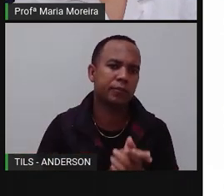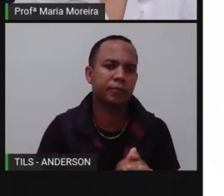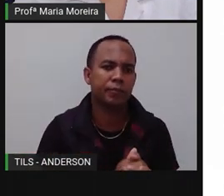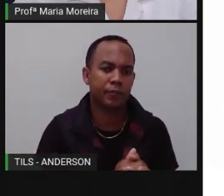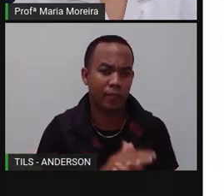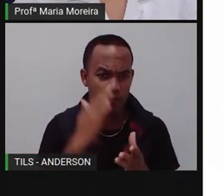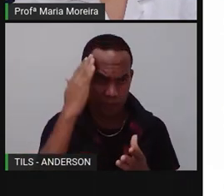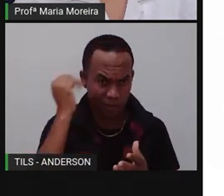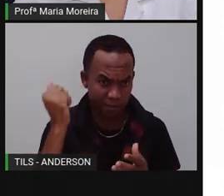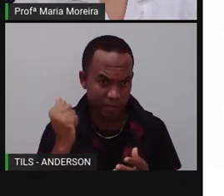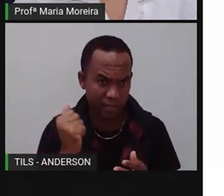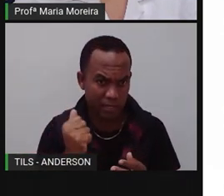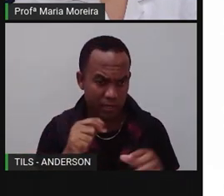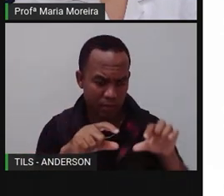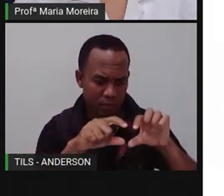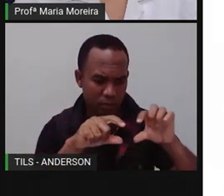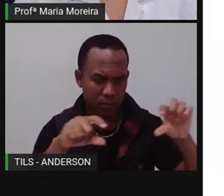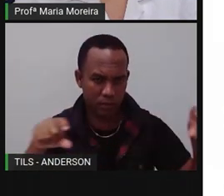Sabia?